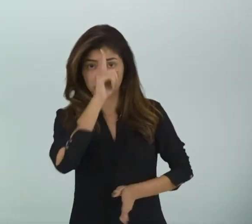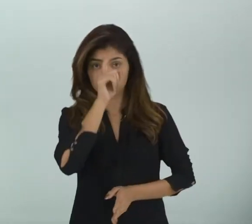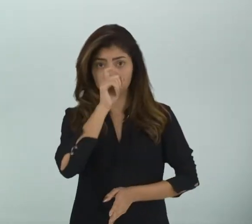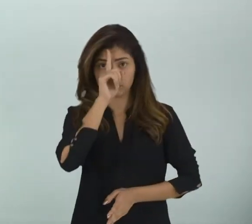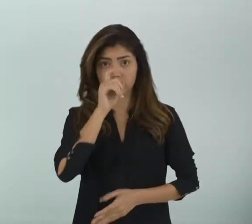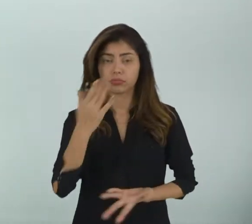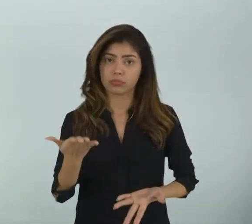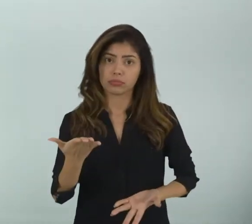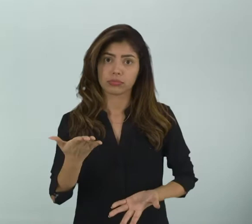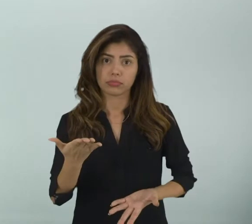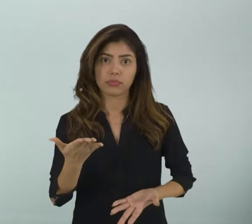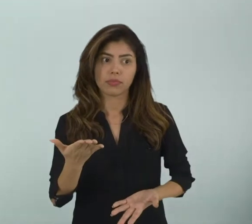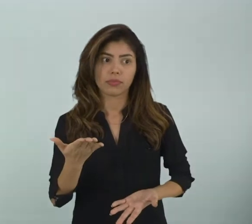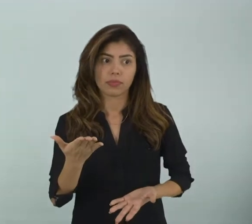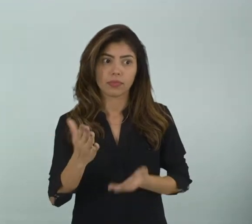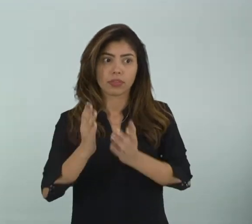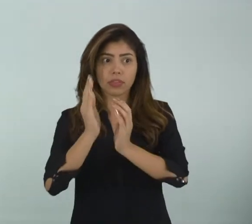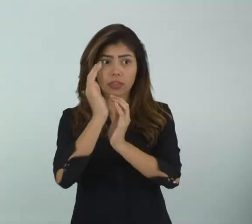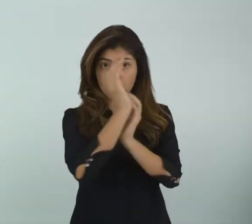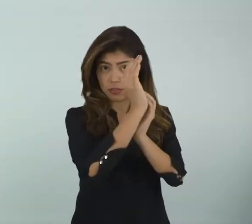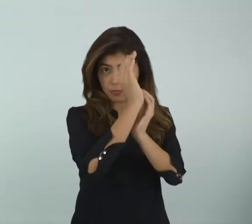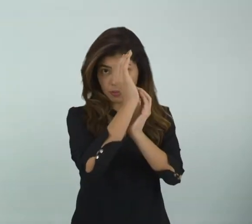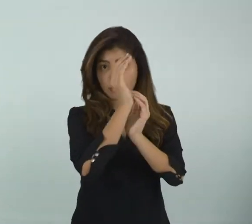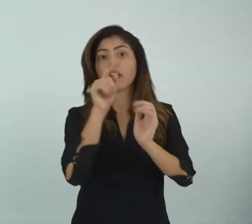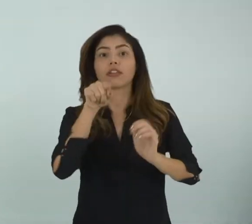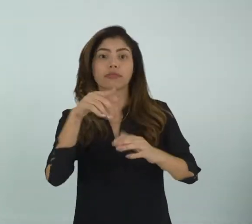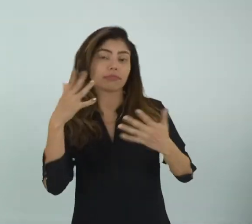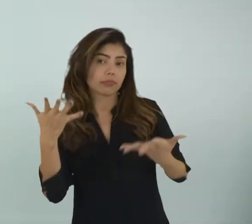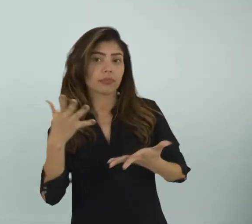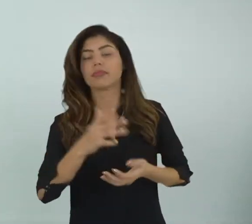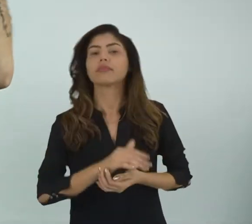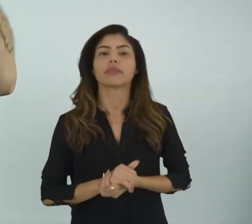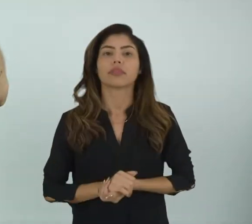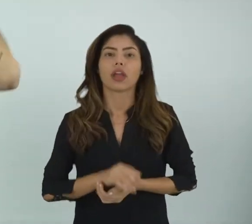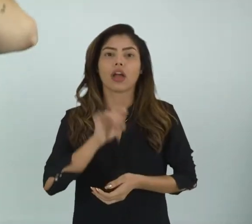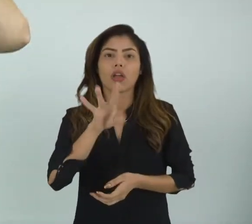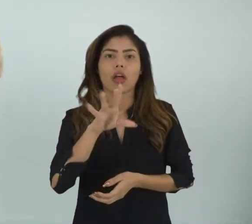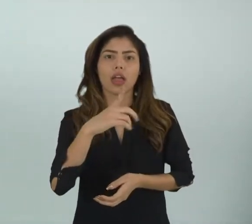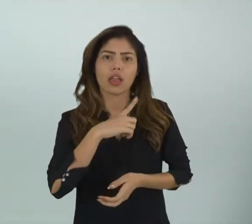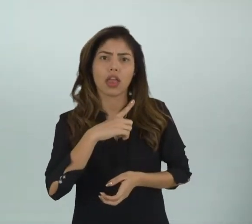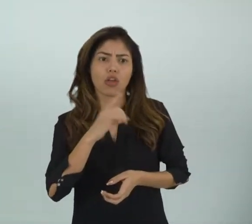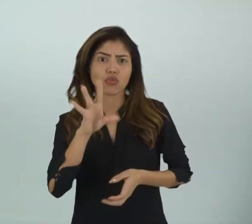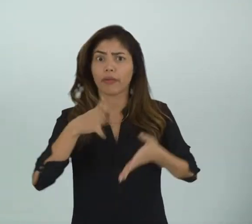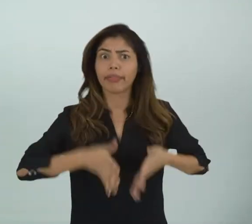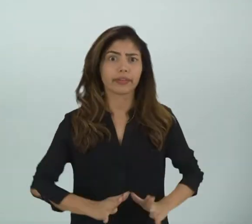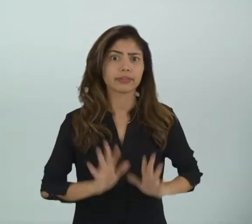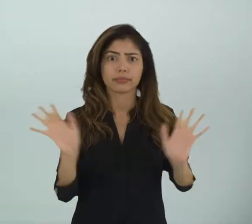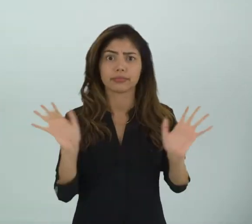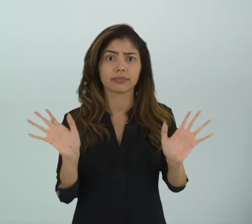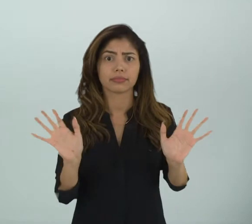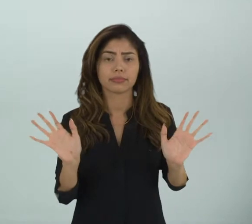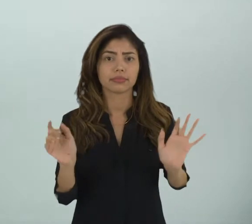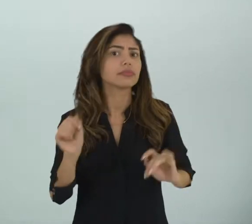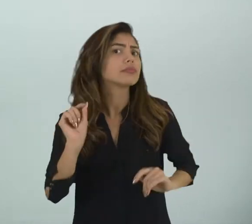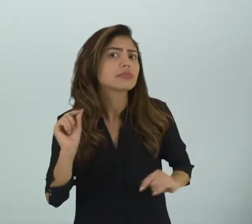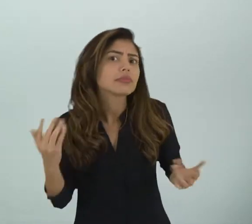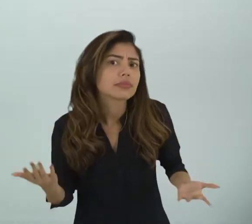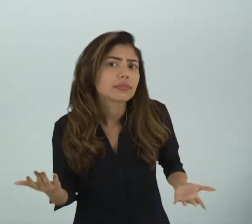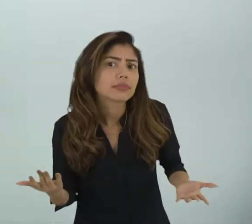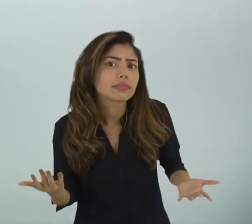É parte de um ciclo Você está correto Só que só tem um ciclo Você só nasce Hã?